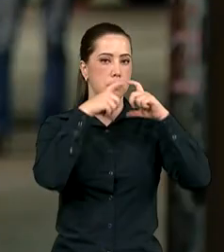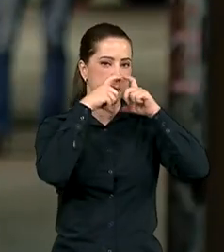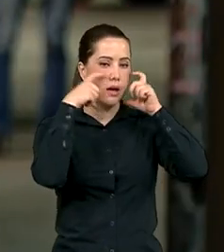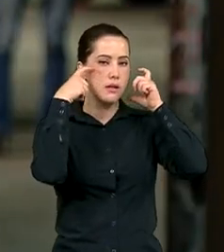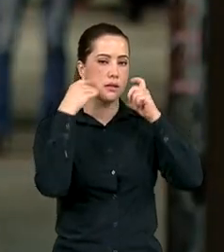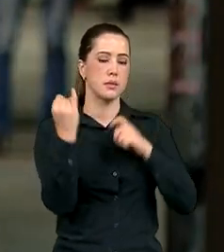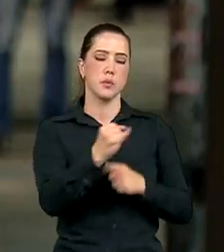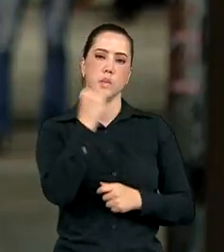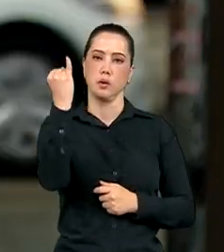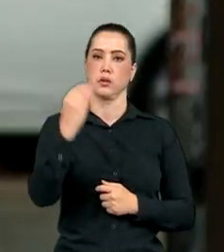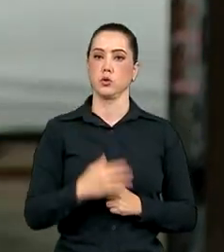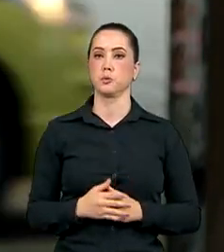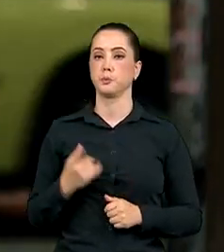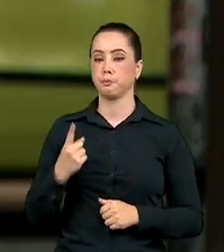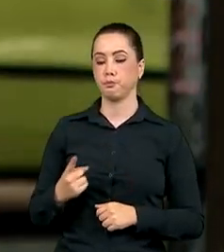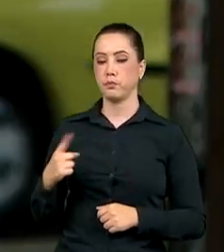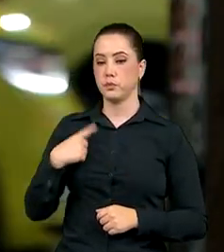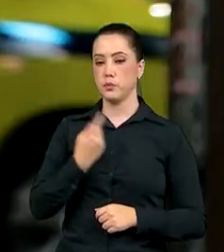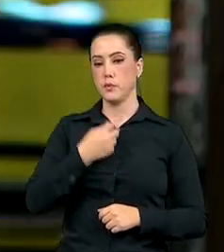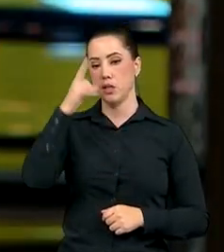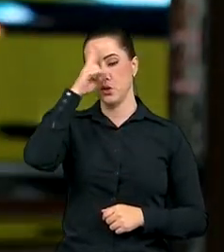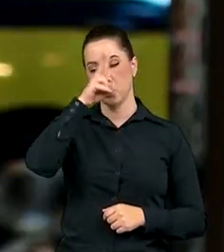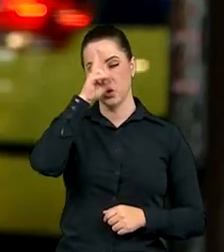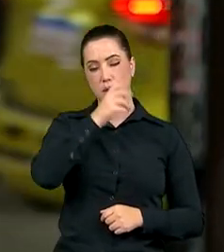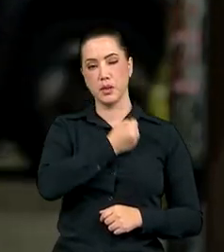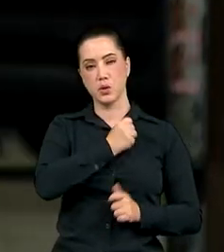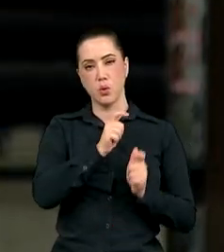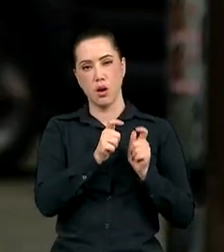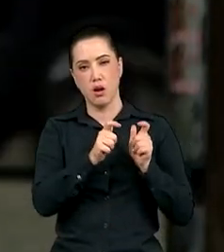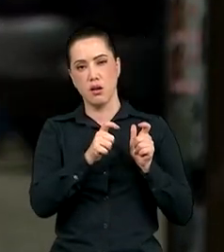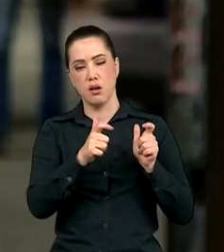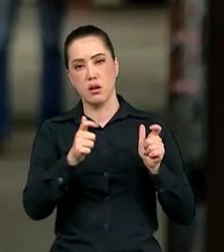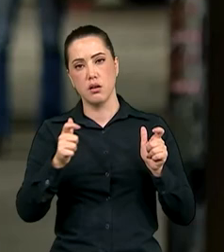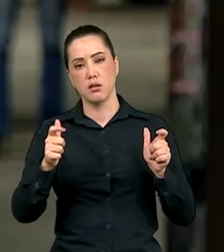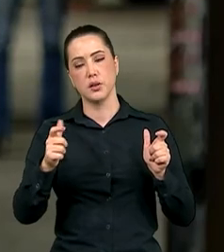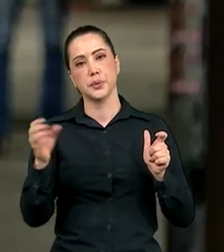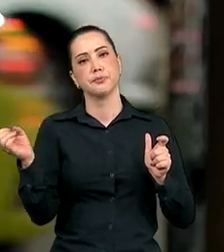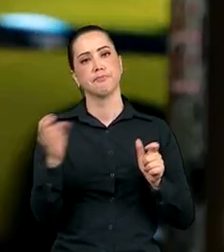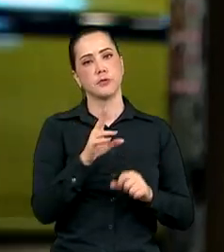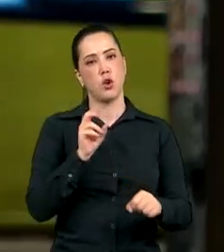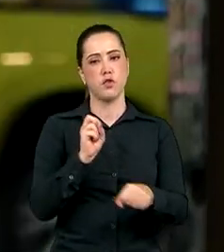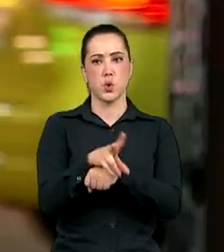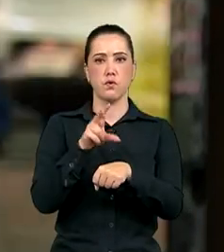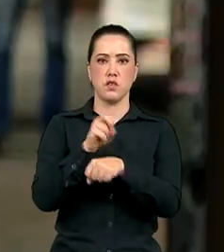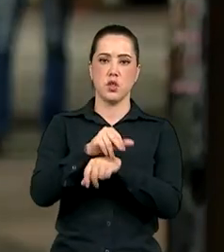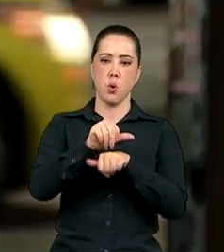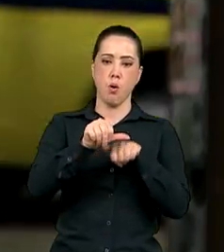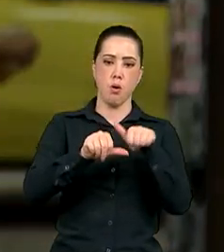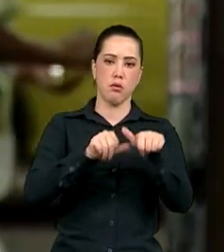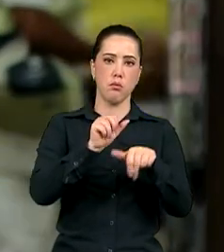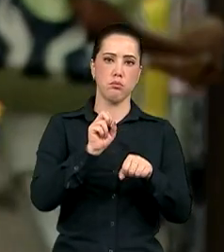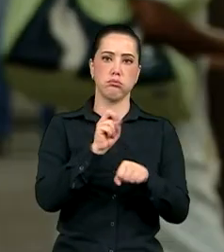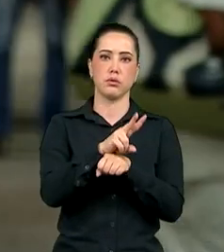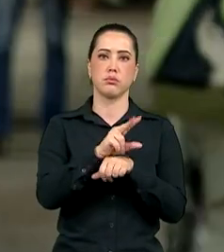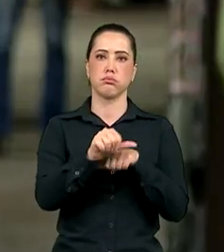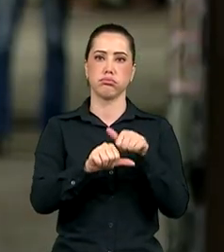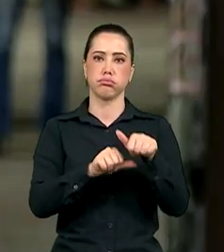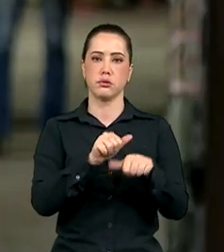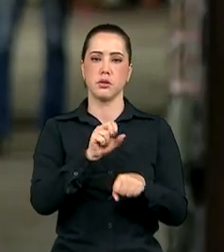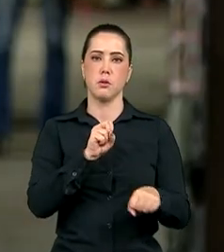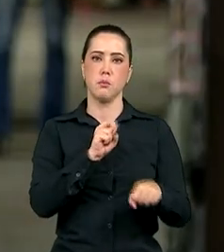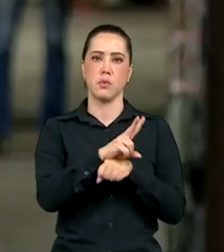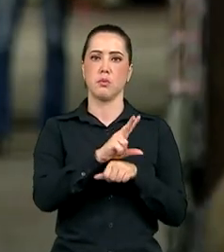que esse aumento no número de casos se deve às novas variantes, que são subvariantes da Ômicron,